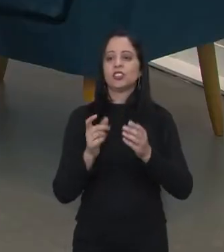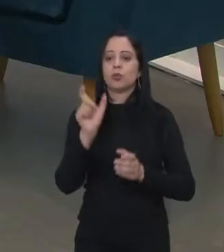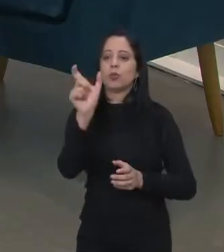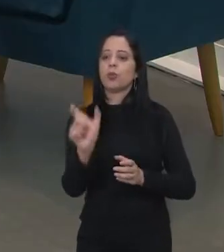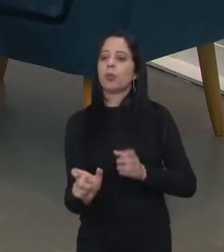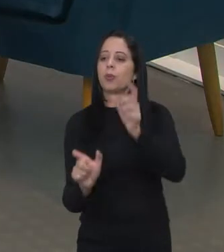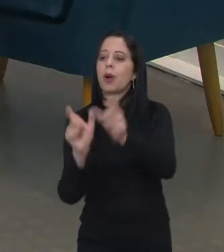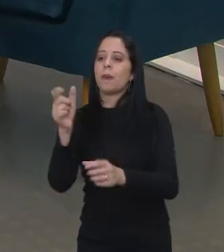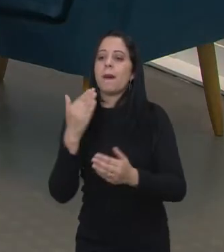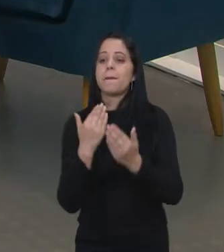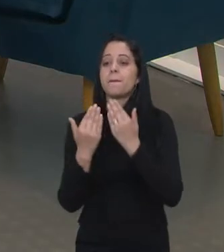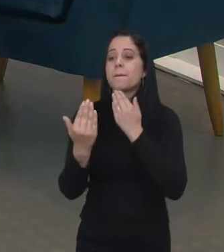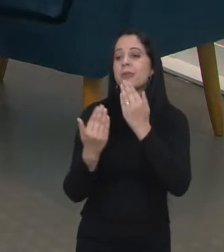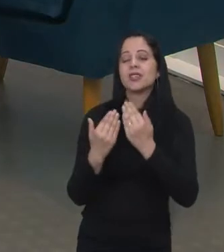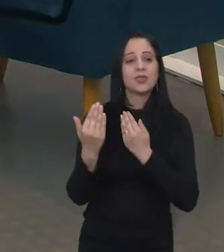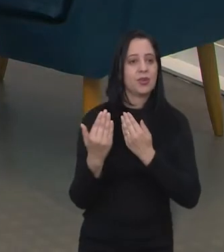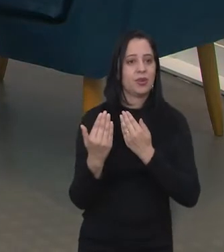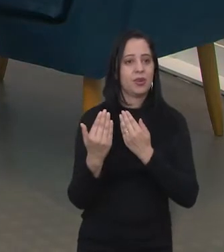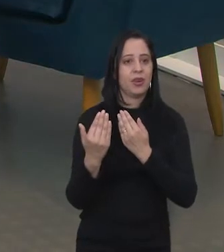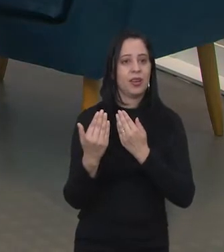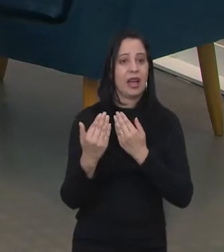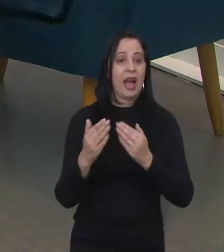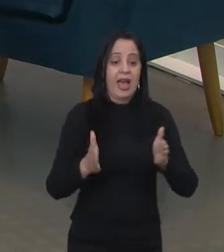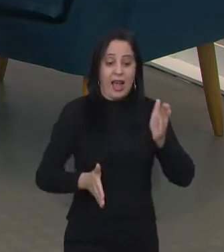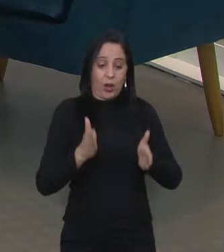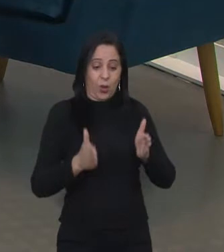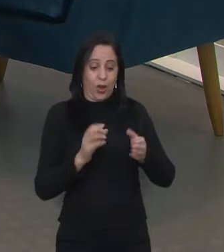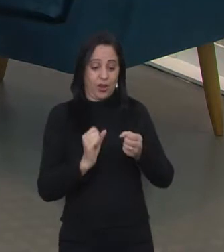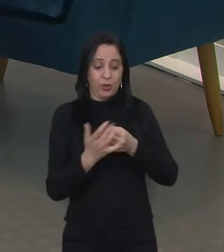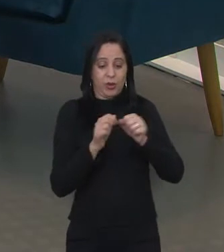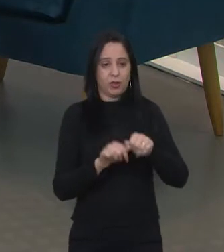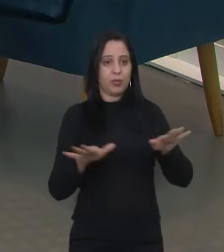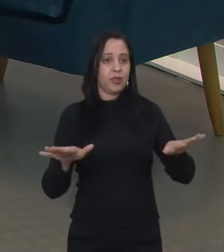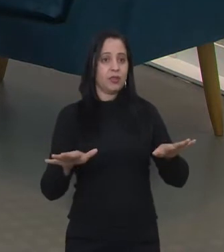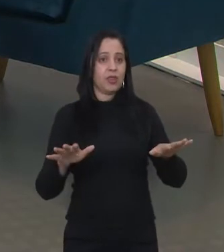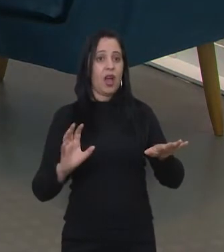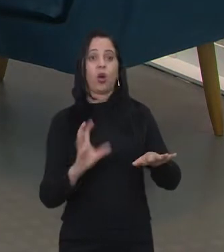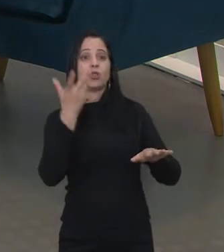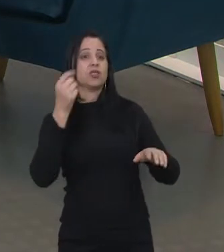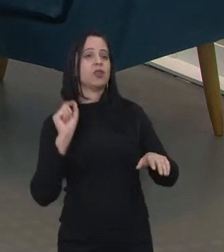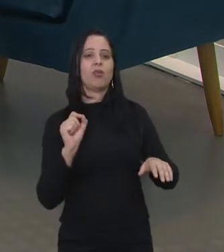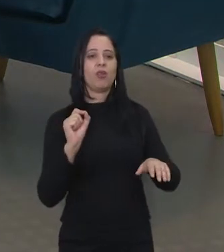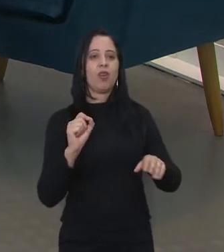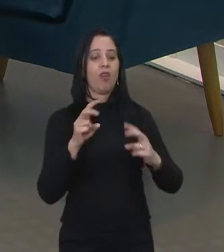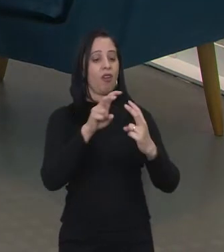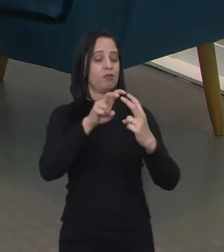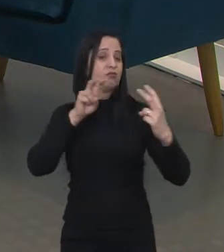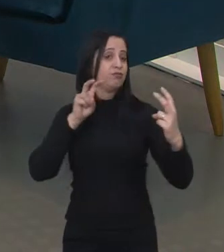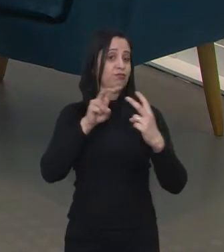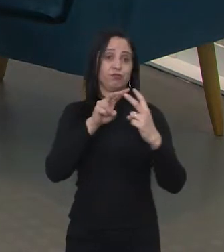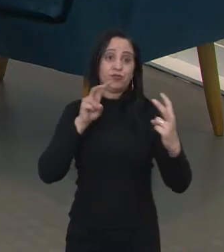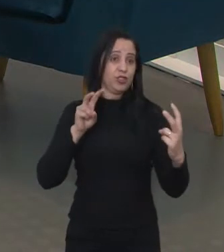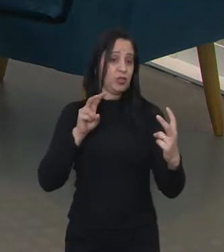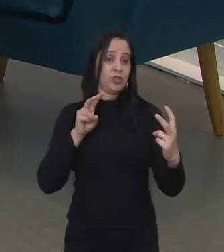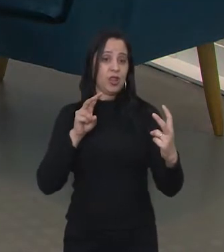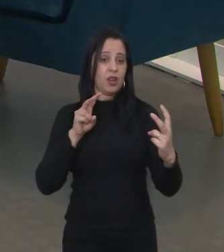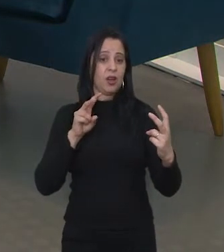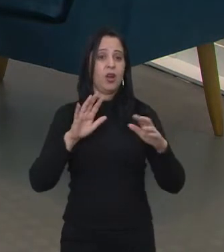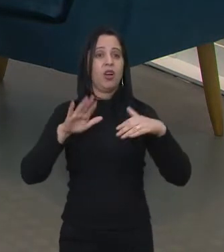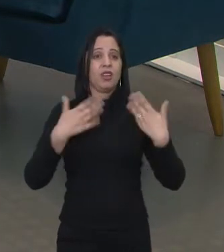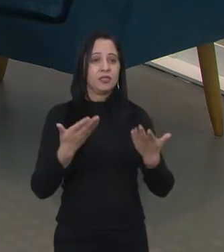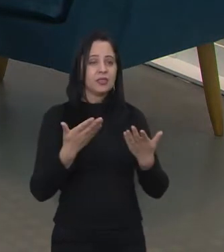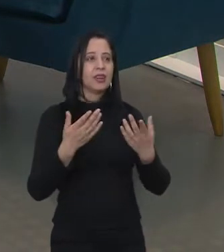E aí, que a pandemia trouxe? O digital. Então, a digitalização precoce, que é o que a gente chama. Então,